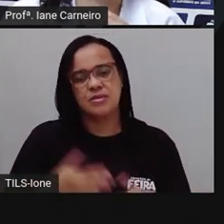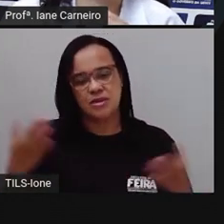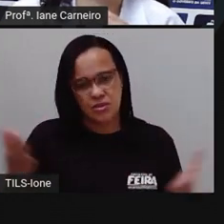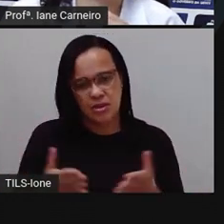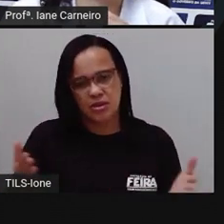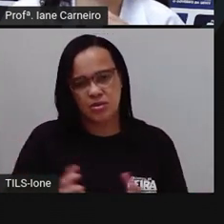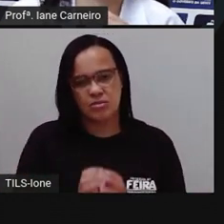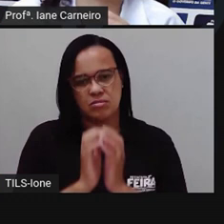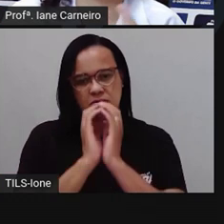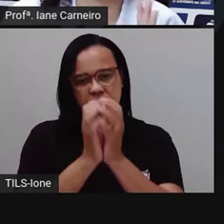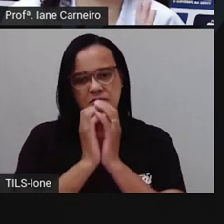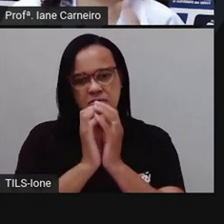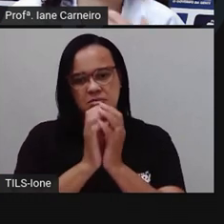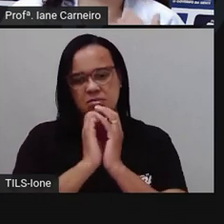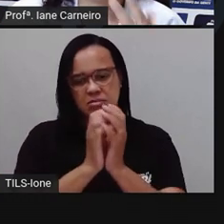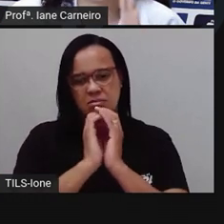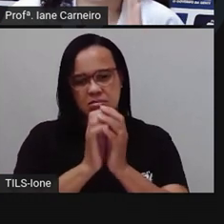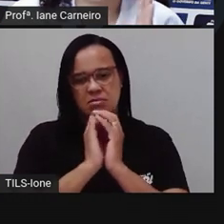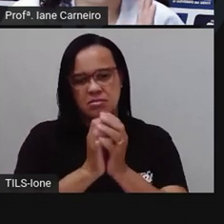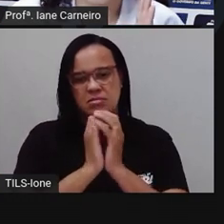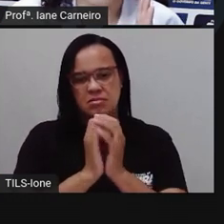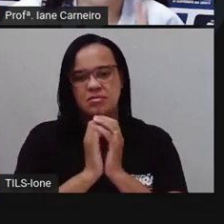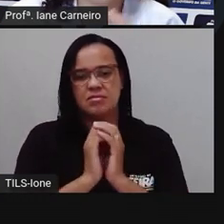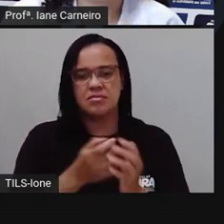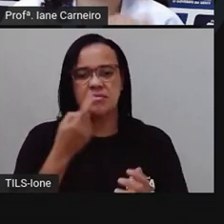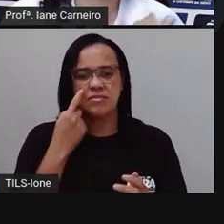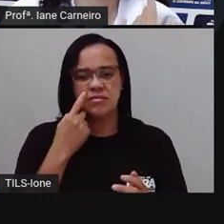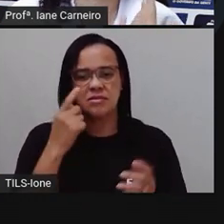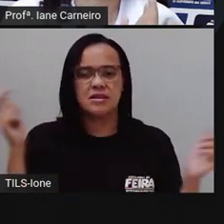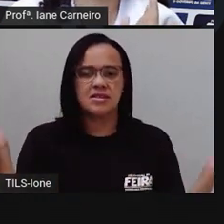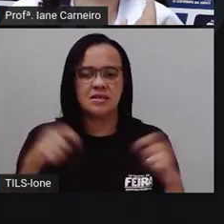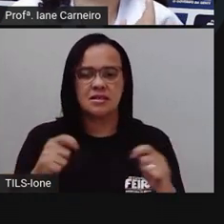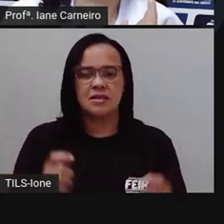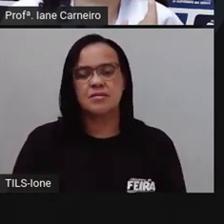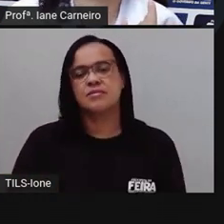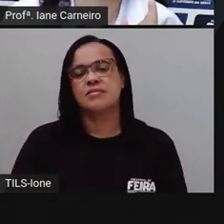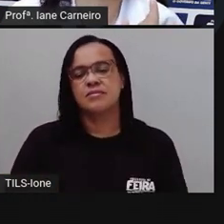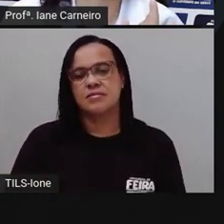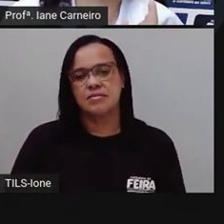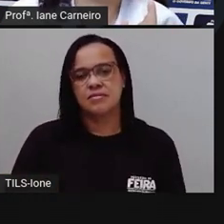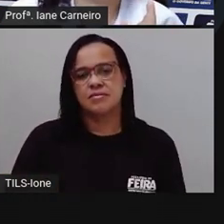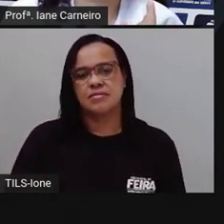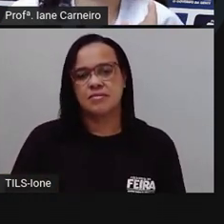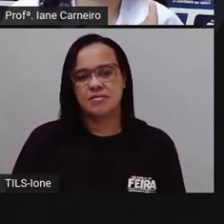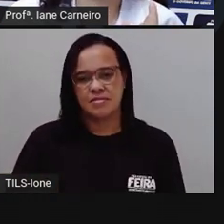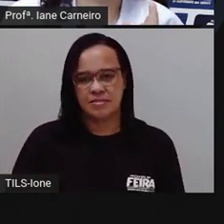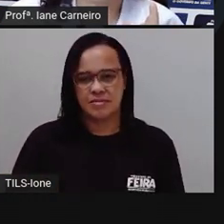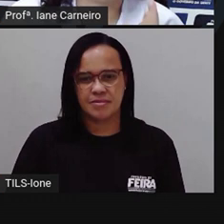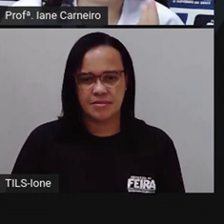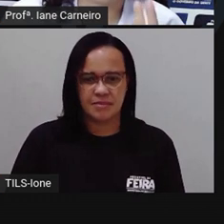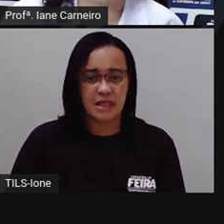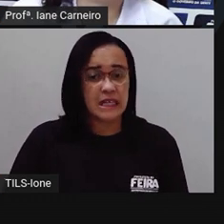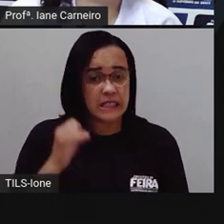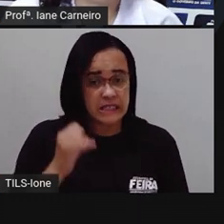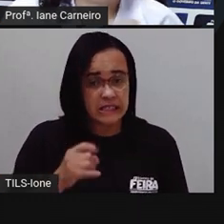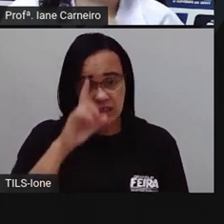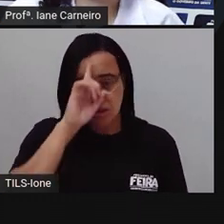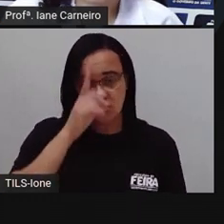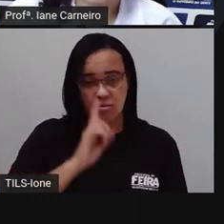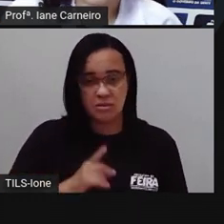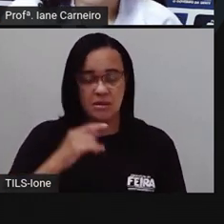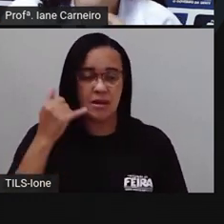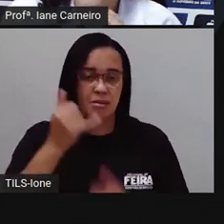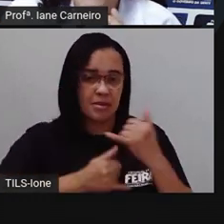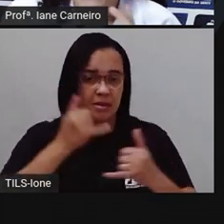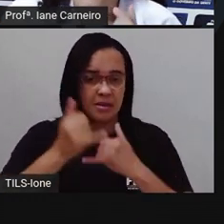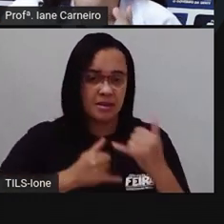pra gente conseguir fazer a forca, né? Porque deixa eu explicar como é a forca, caso alguém não saiba brincar. A